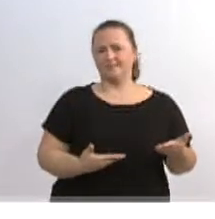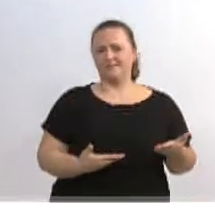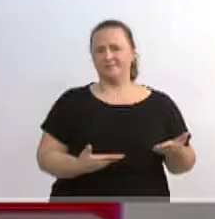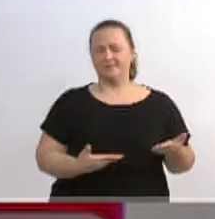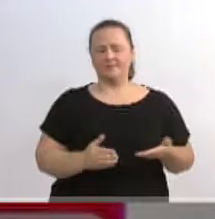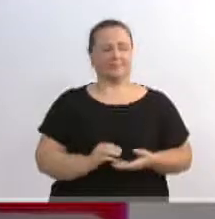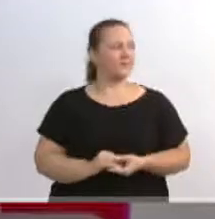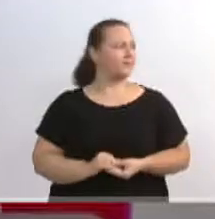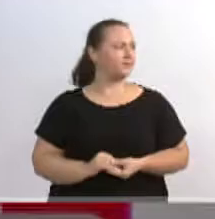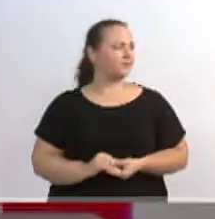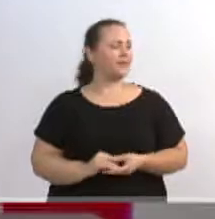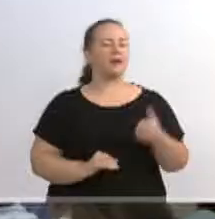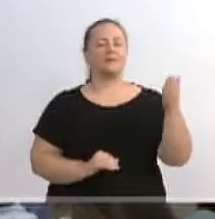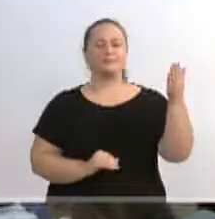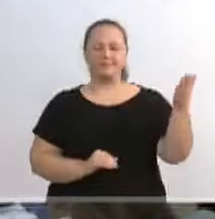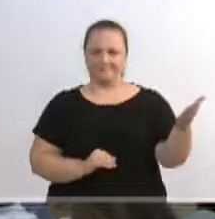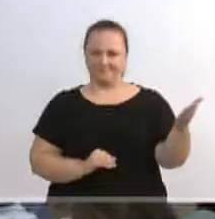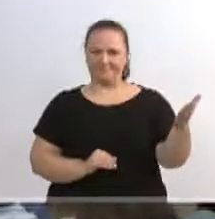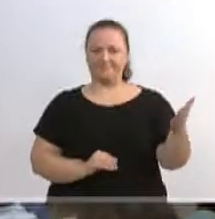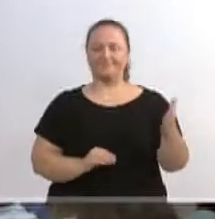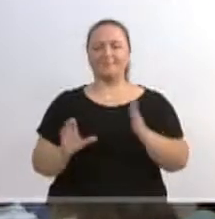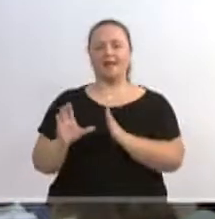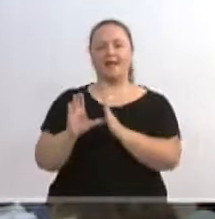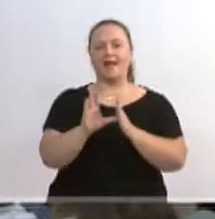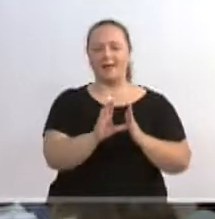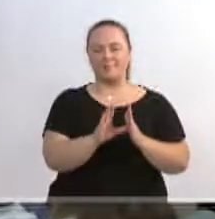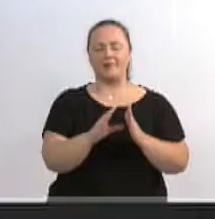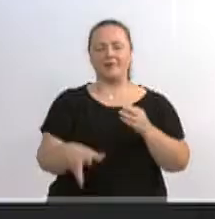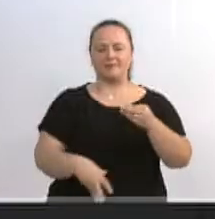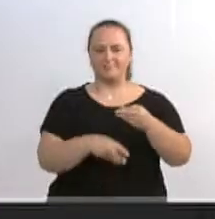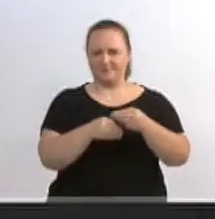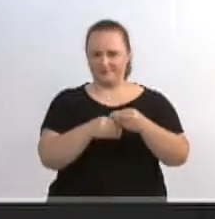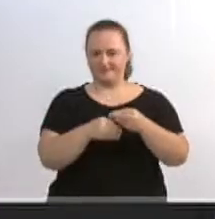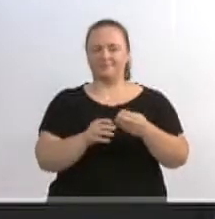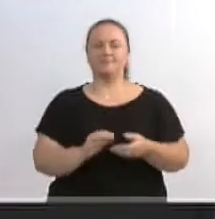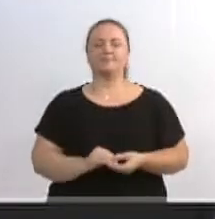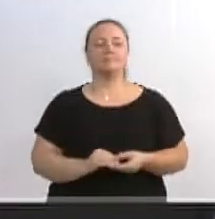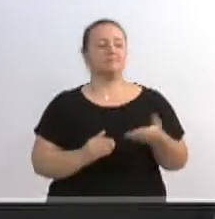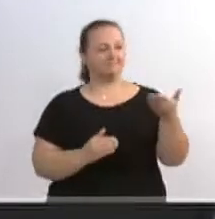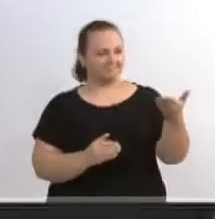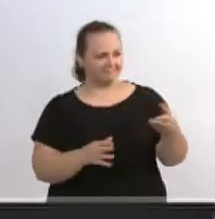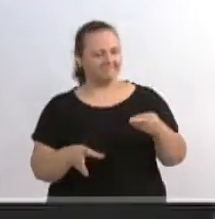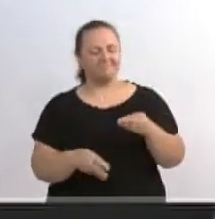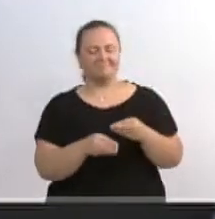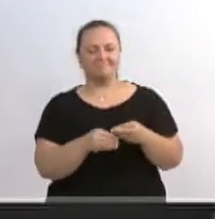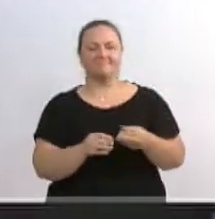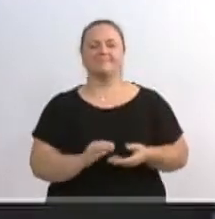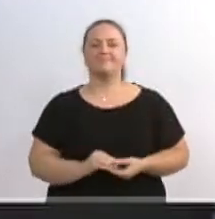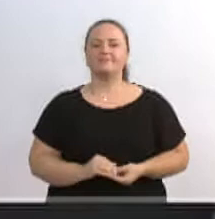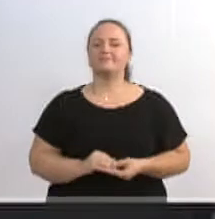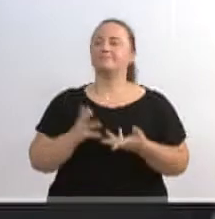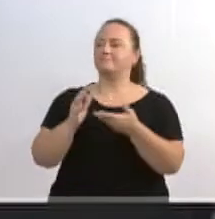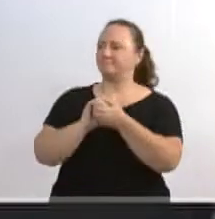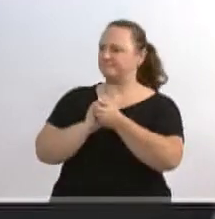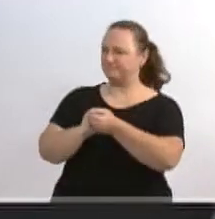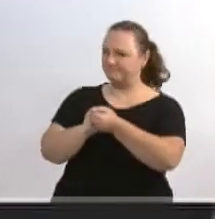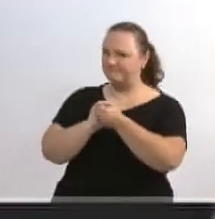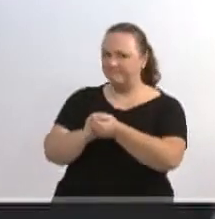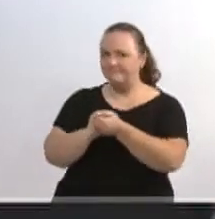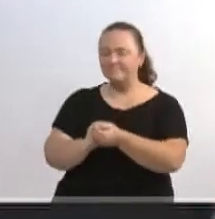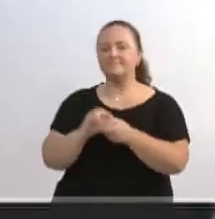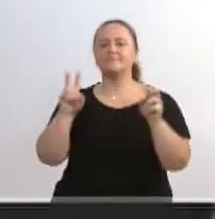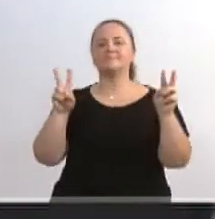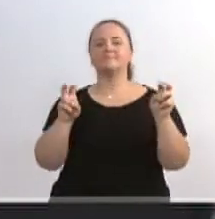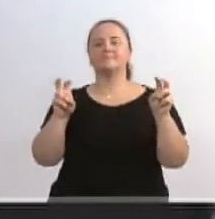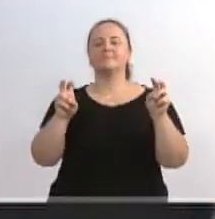Pela ordem, senhor presidente. Vereador Alexandre Caminha, em a parte. Me concede a parte. Concedo, vereador. Vereador, quero lhe parabenizar no que diz respeito a essa